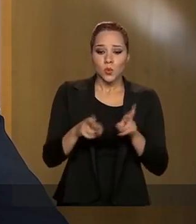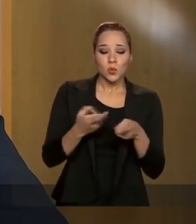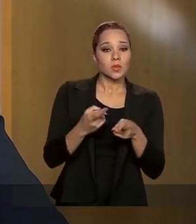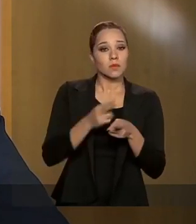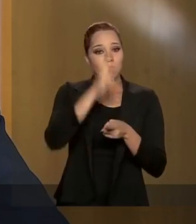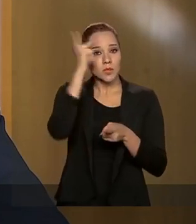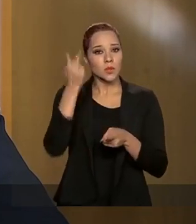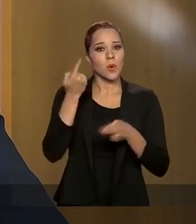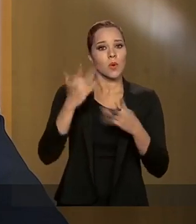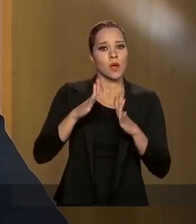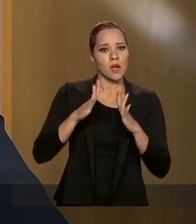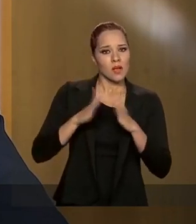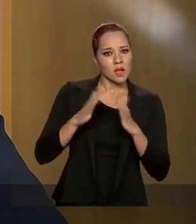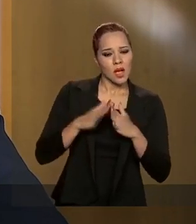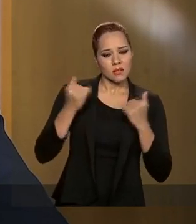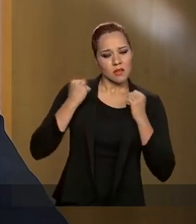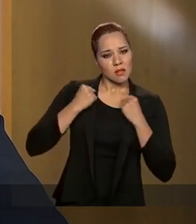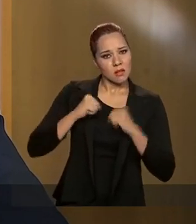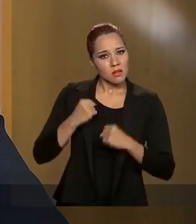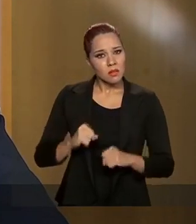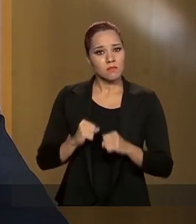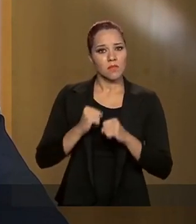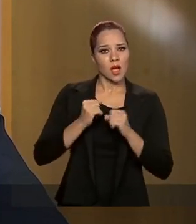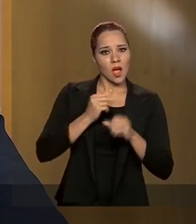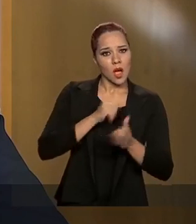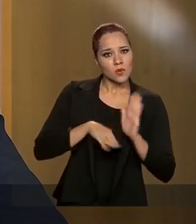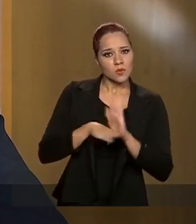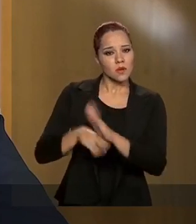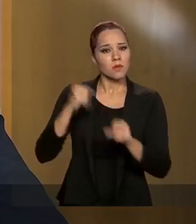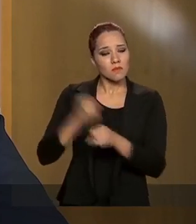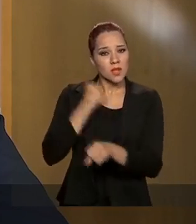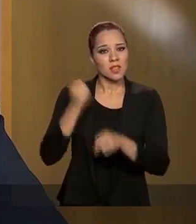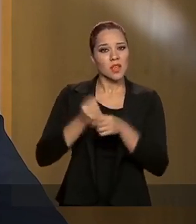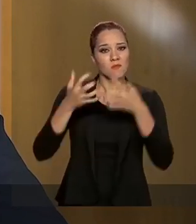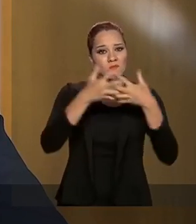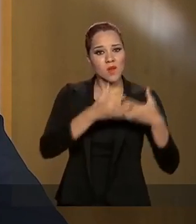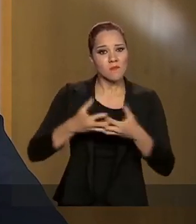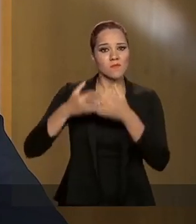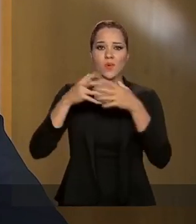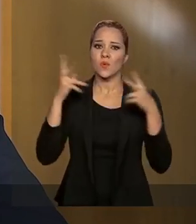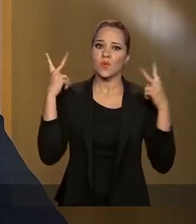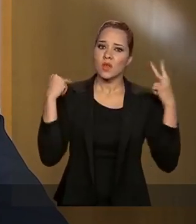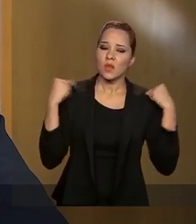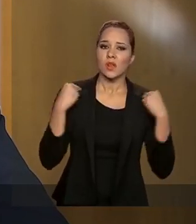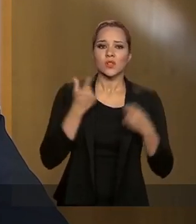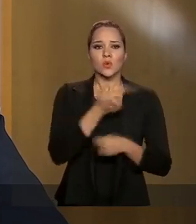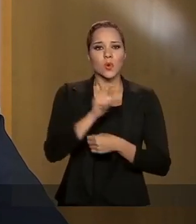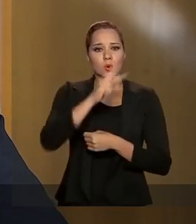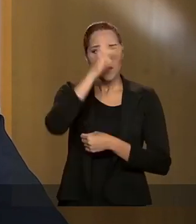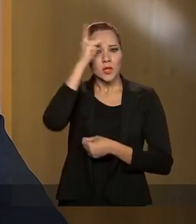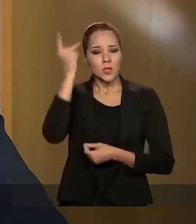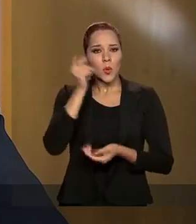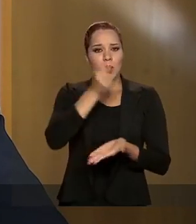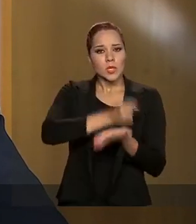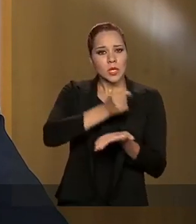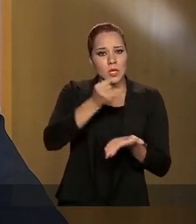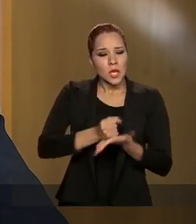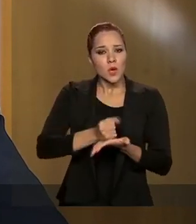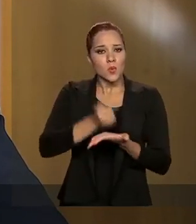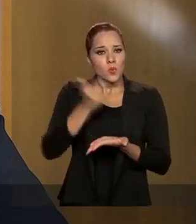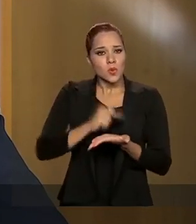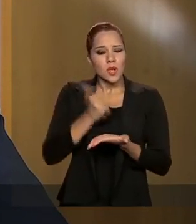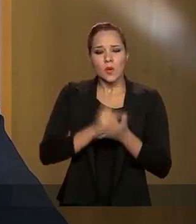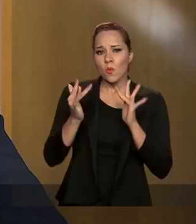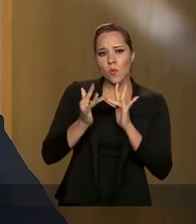da diarista, do ajudante de pedreiro, do caminhoneiro e dos outros autônomos com quem venho mantendo